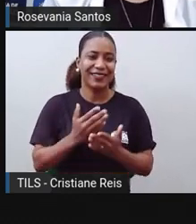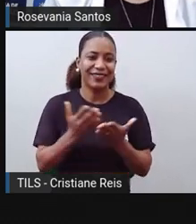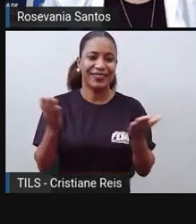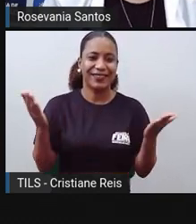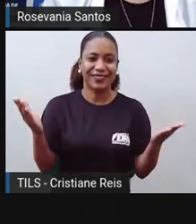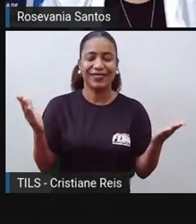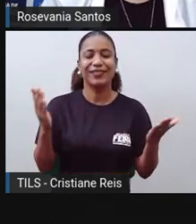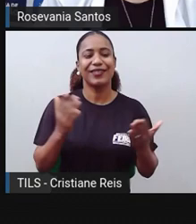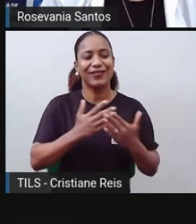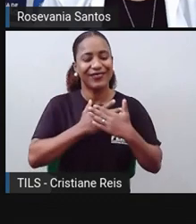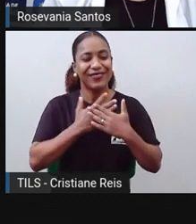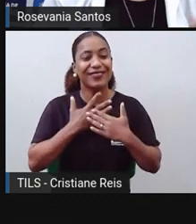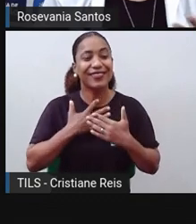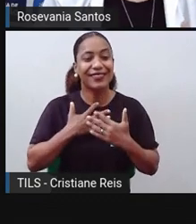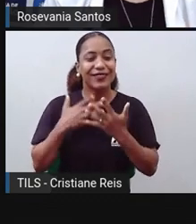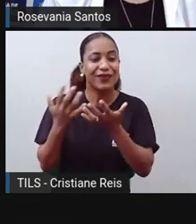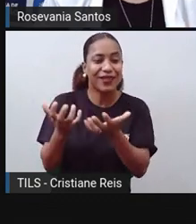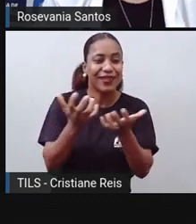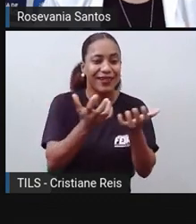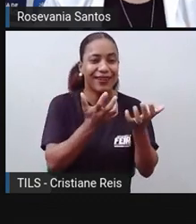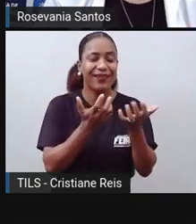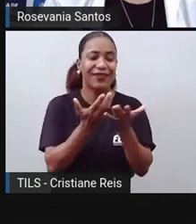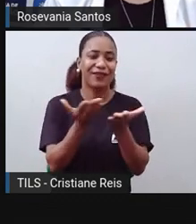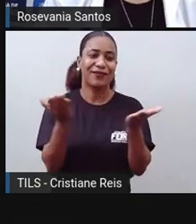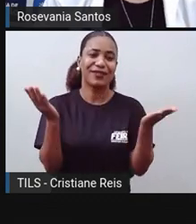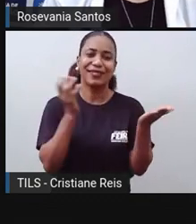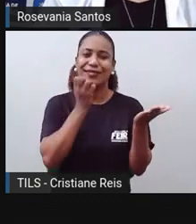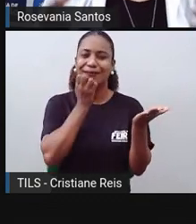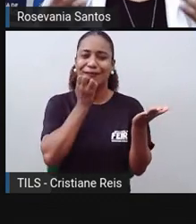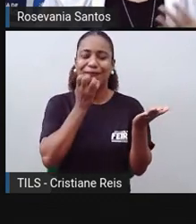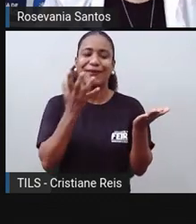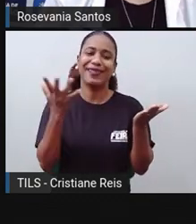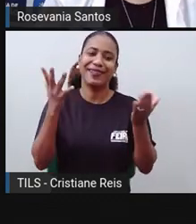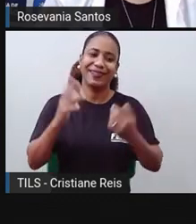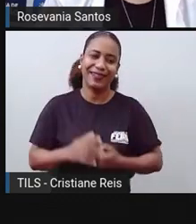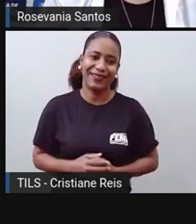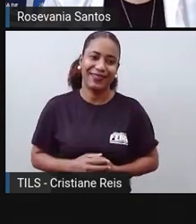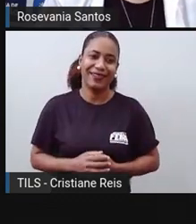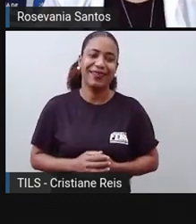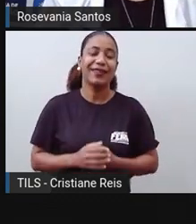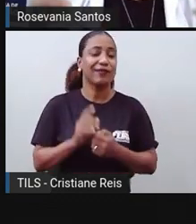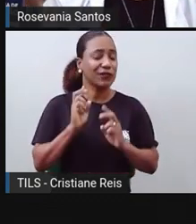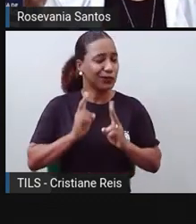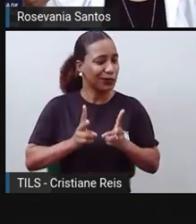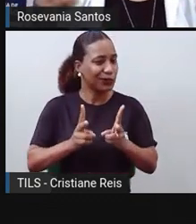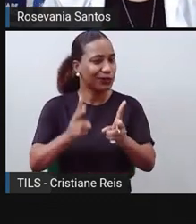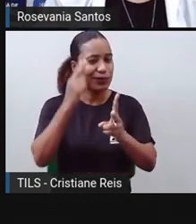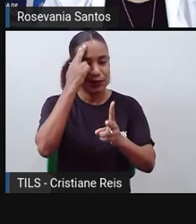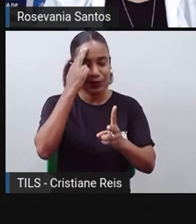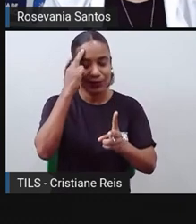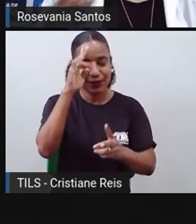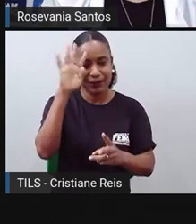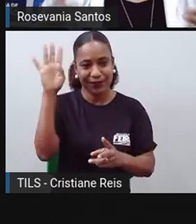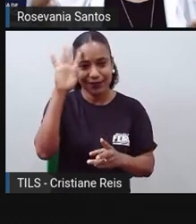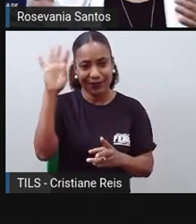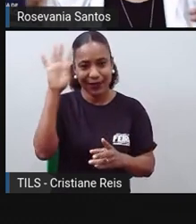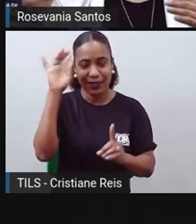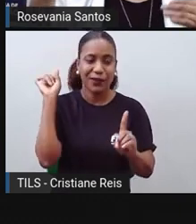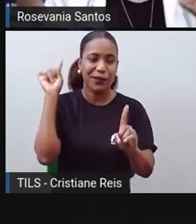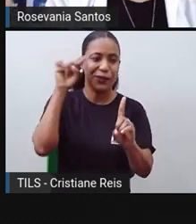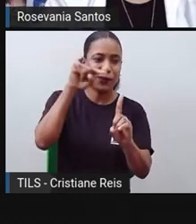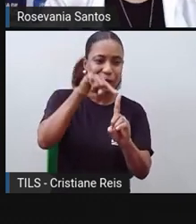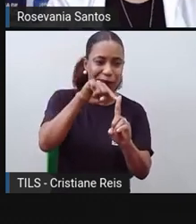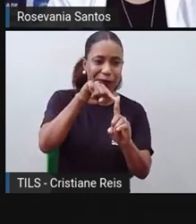desejo para vocês tudo de bom agora nessa nova jornada de vocês, nunca parem de sonhar, e façam metas que vocês